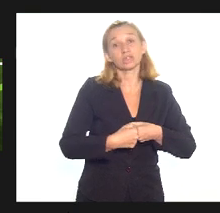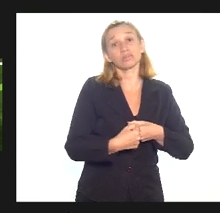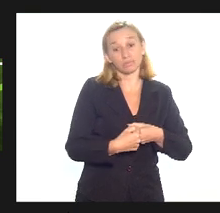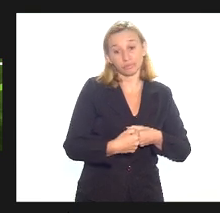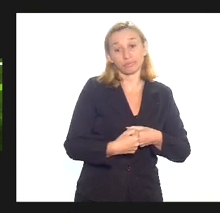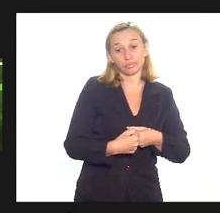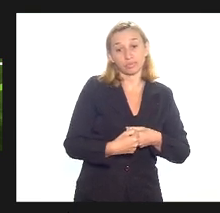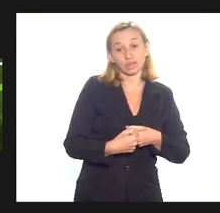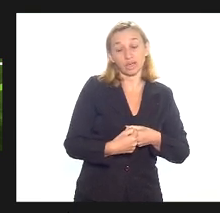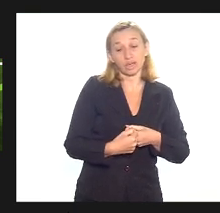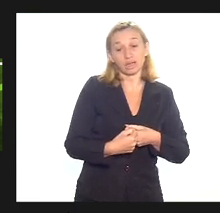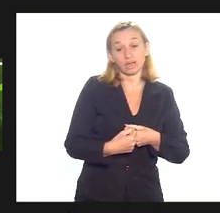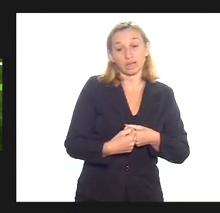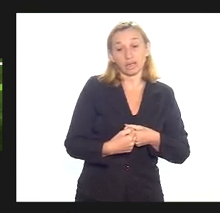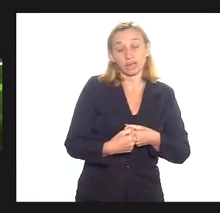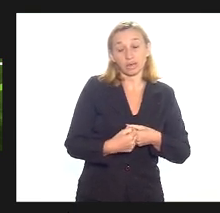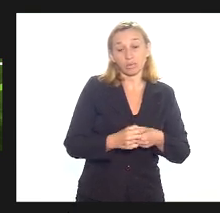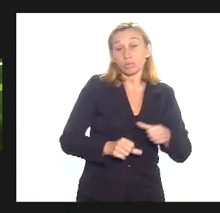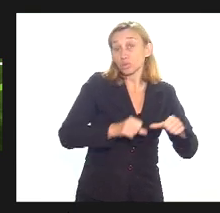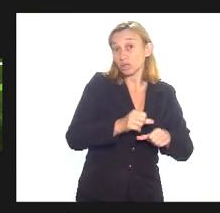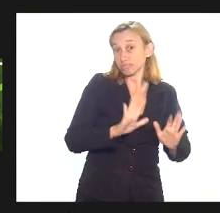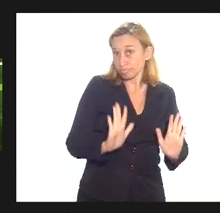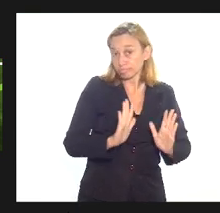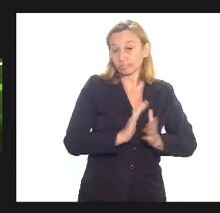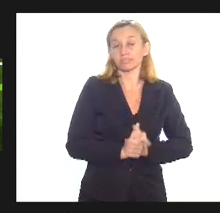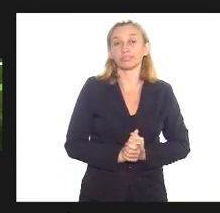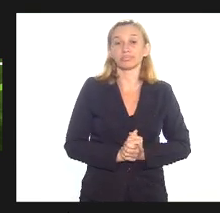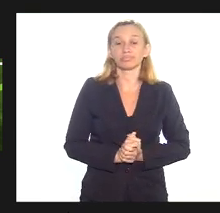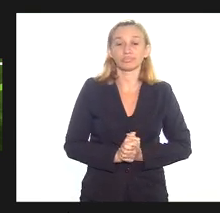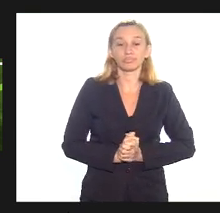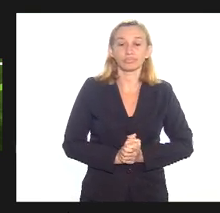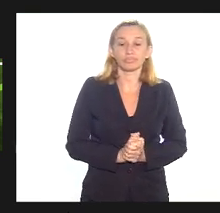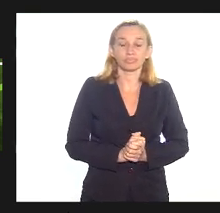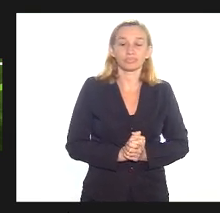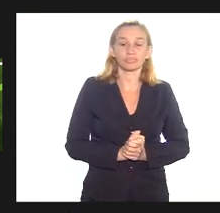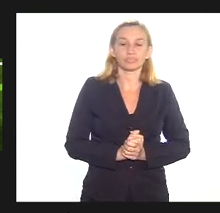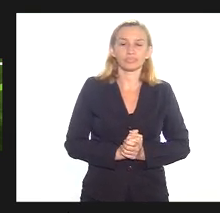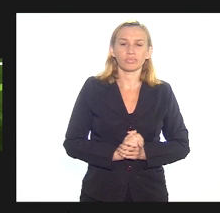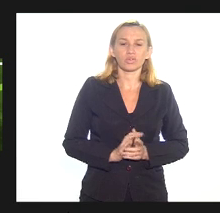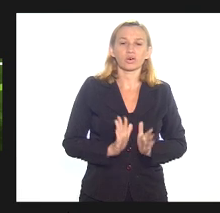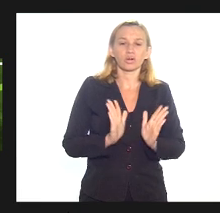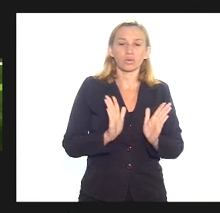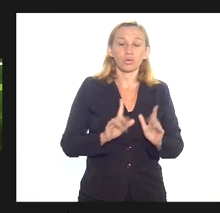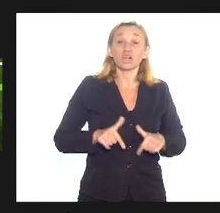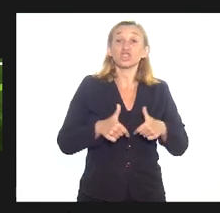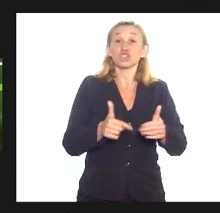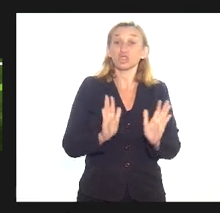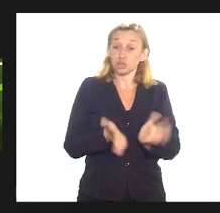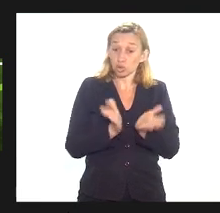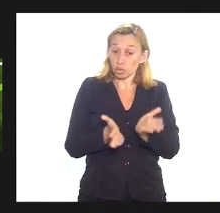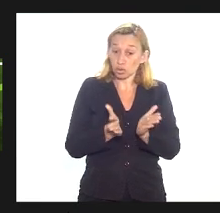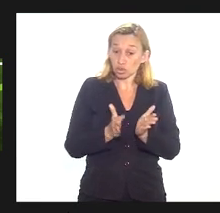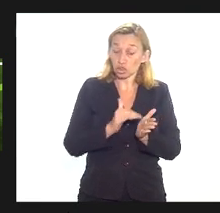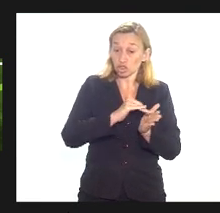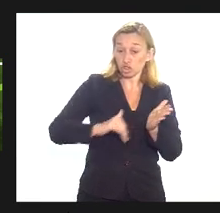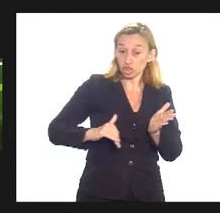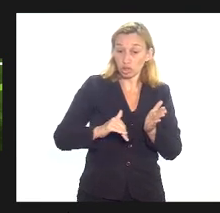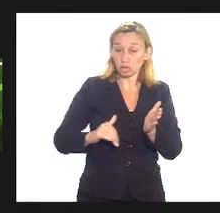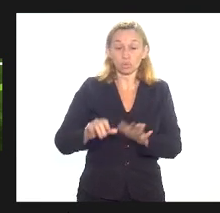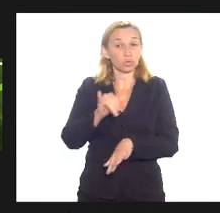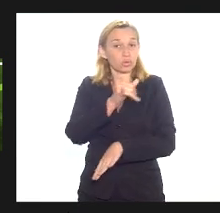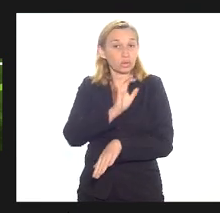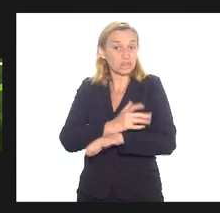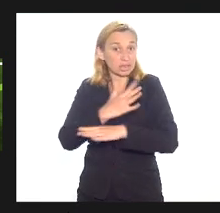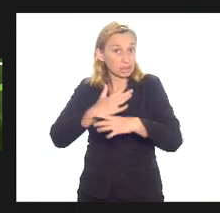partindo para outra isso aliás da forma que é hoje tirando a cidade do Rio de Janeiro